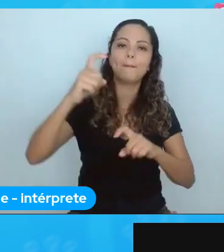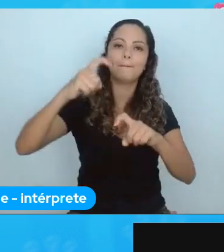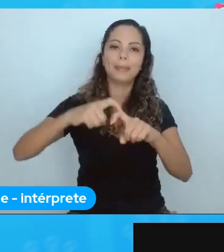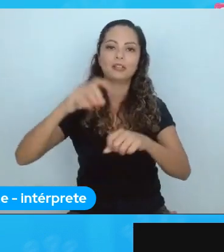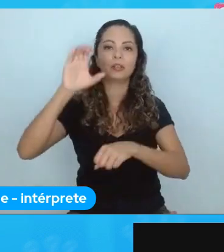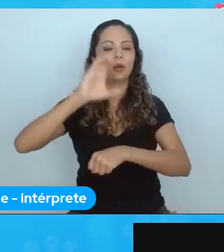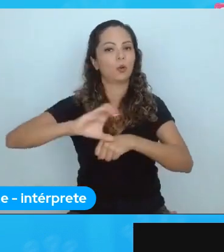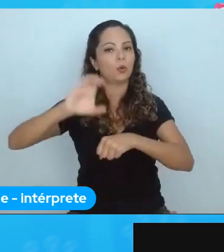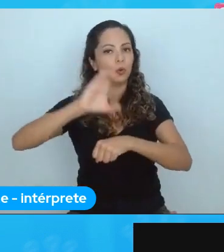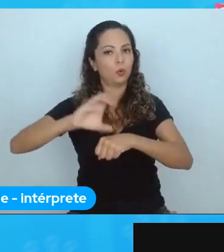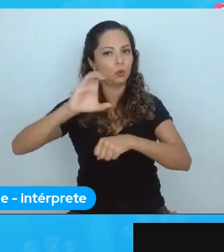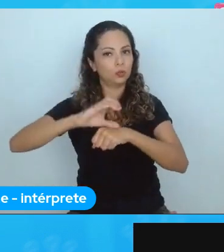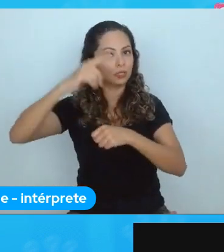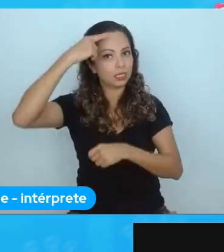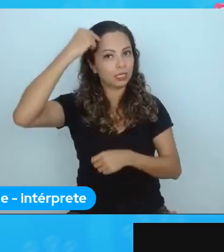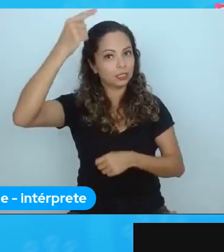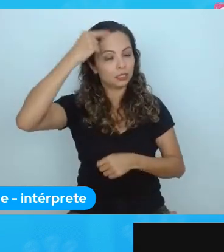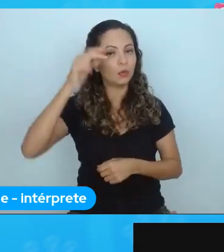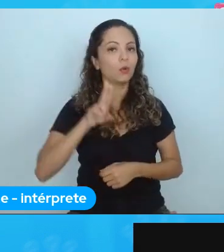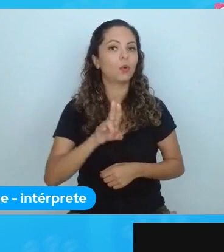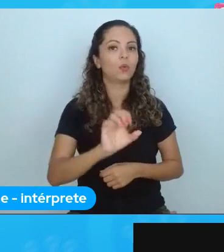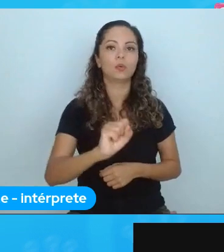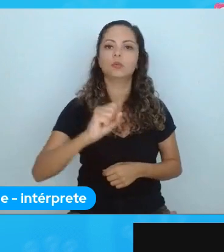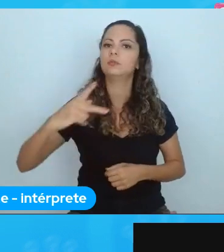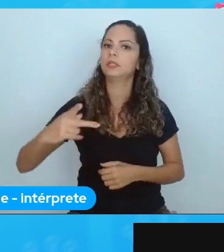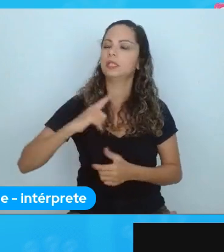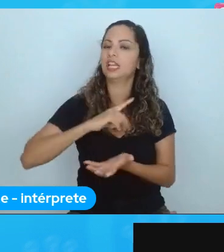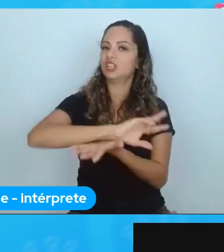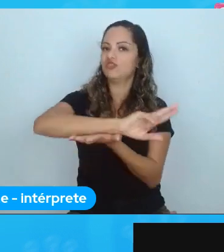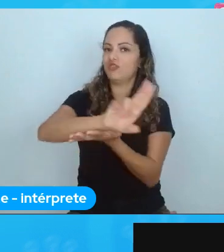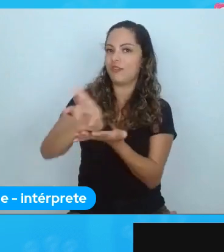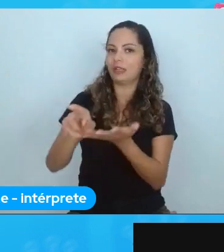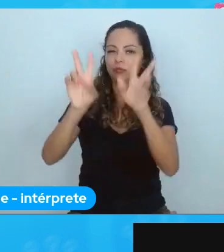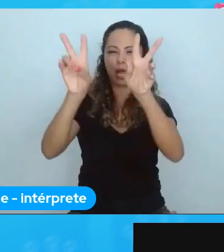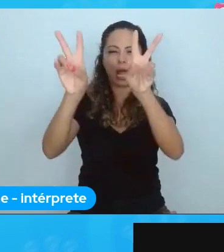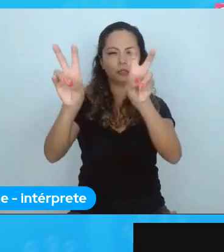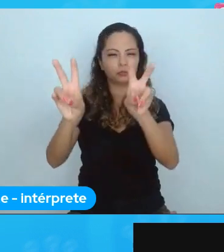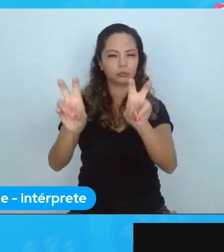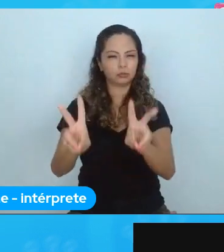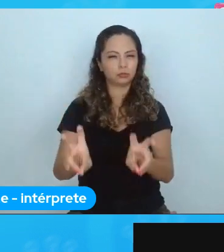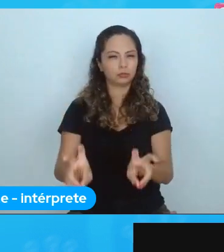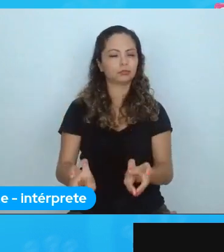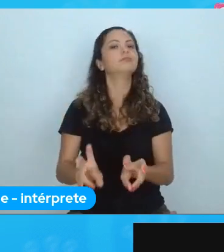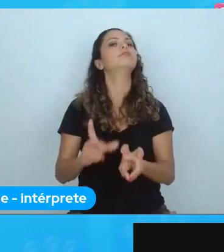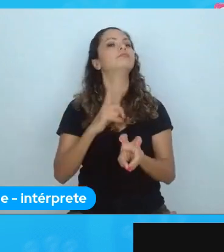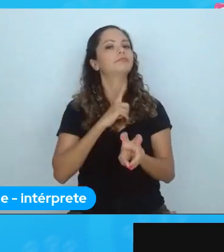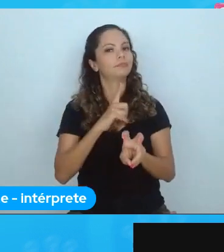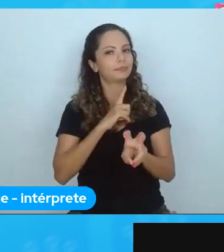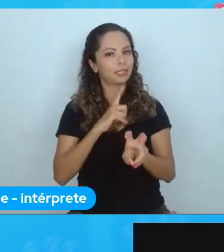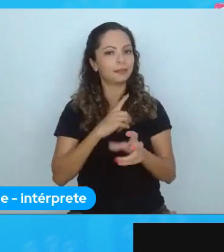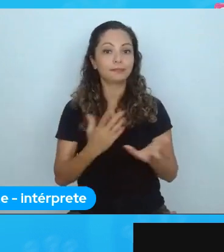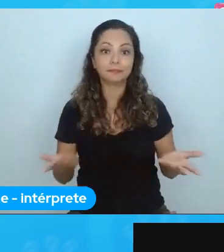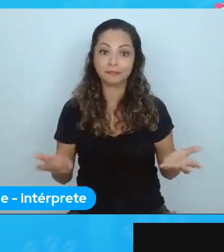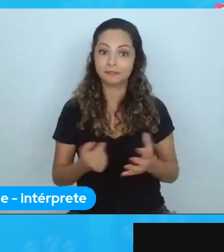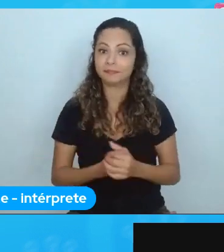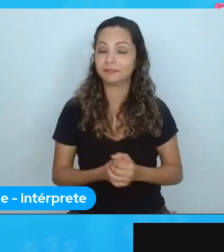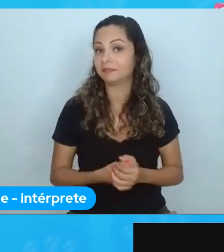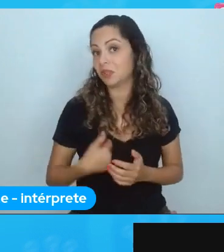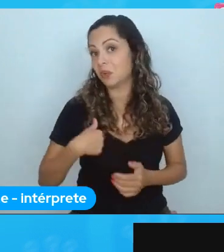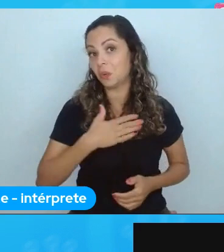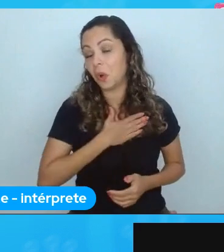abordar diversos assuntos parecidos. Aí, uma chamada para quem gosta. Eu, tipo, gosto de bioinformática